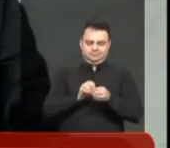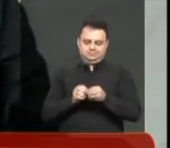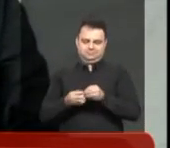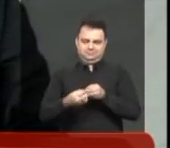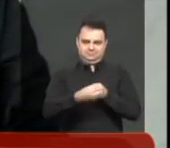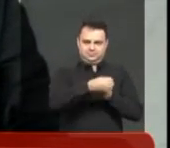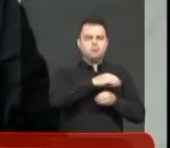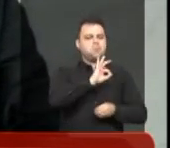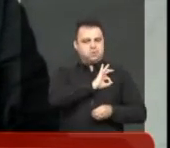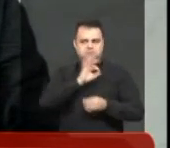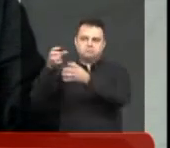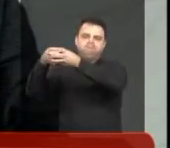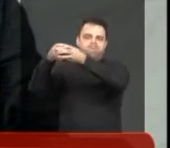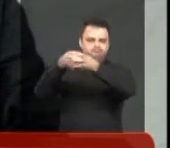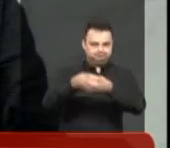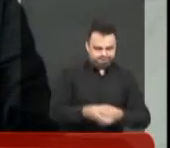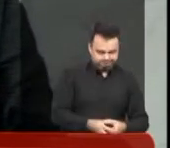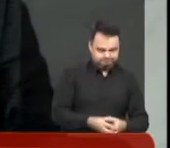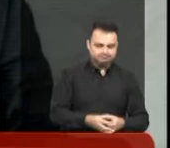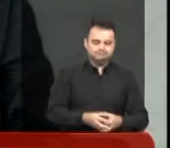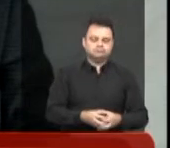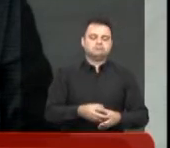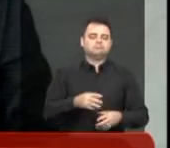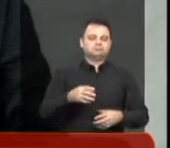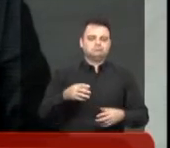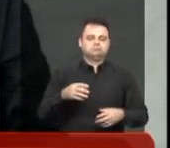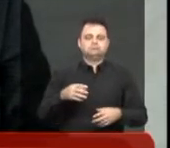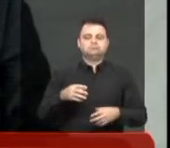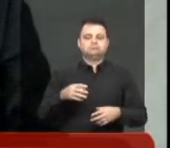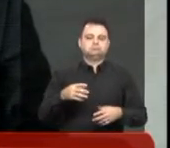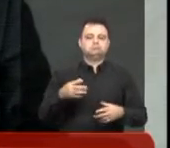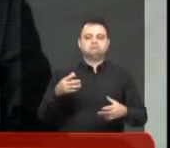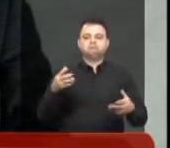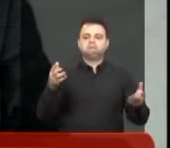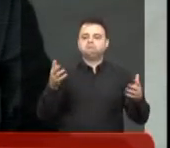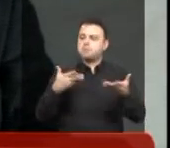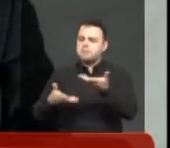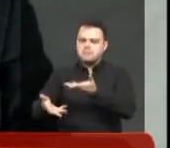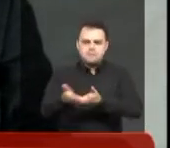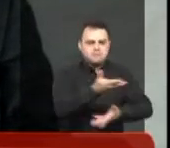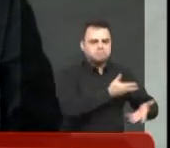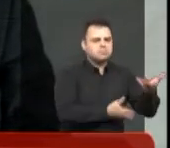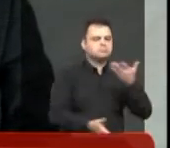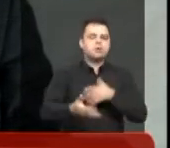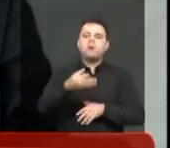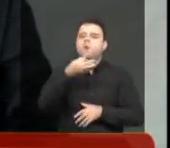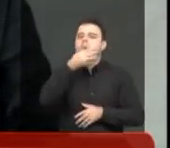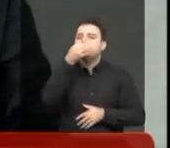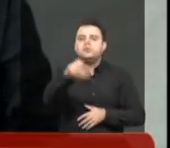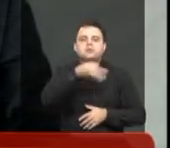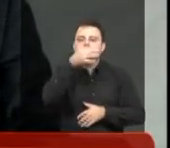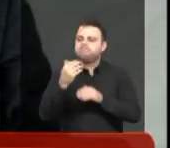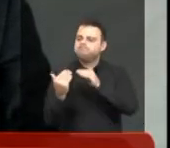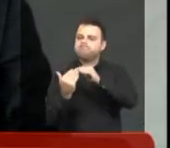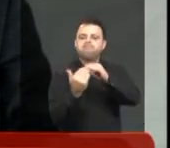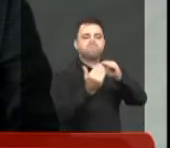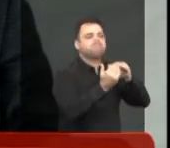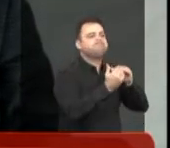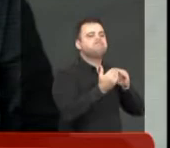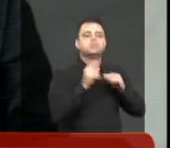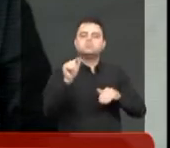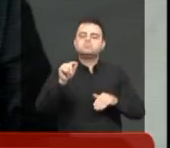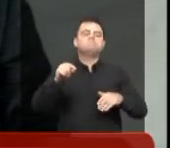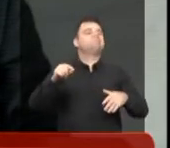participaram aqui representantes da Polícia Civil e da Polícia Militar. E todos foram unânimes em dizer